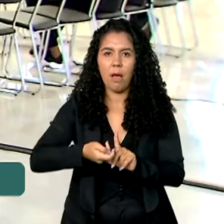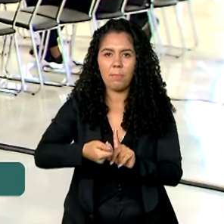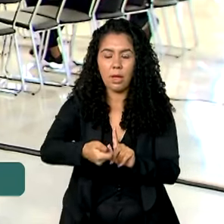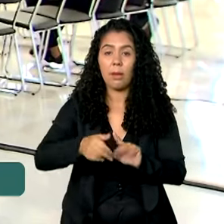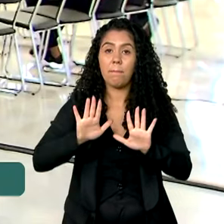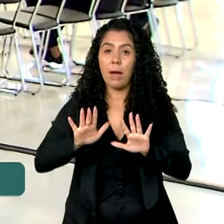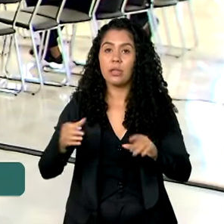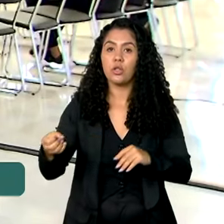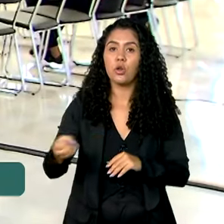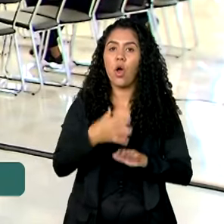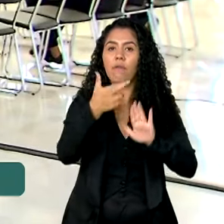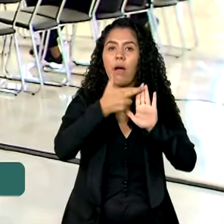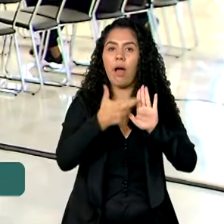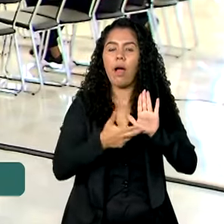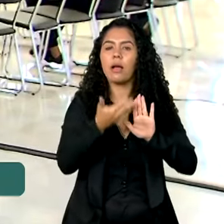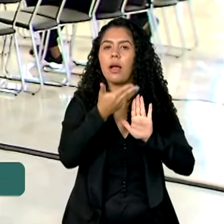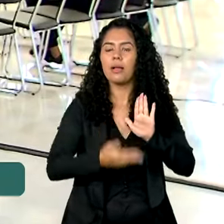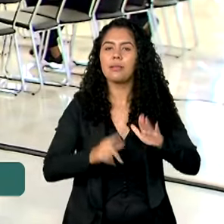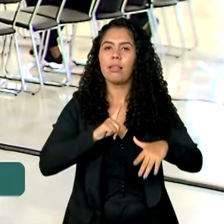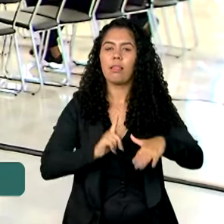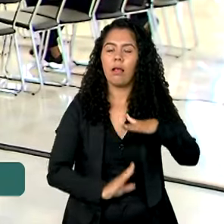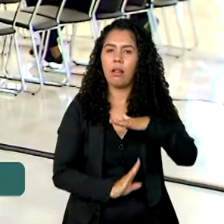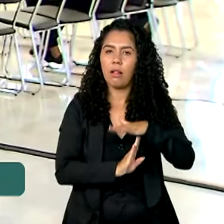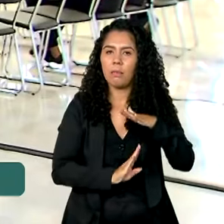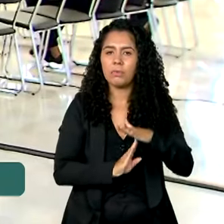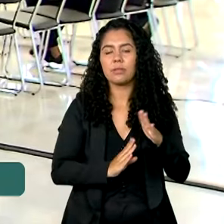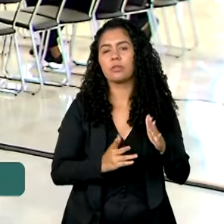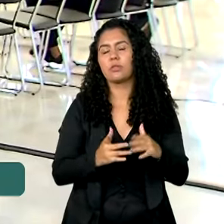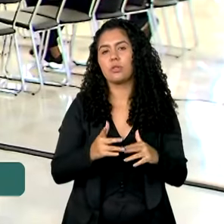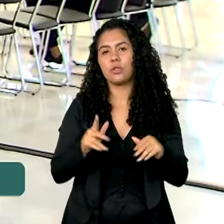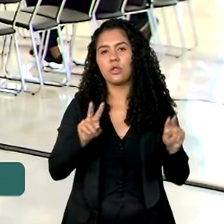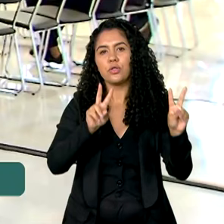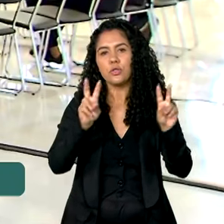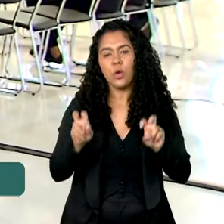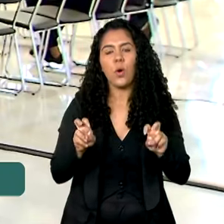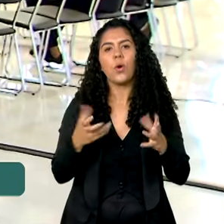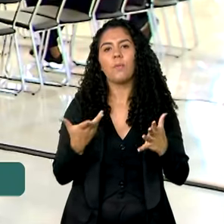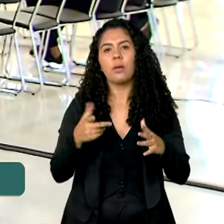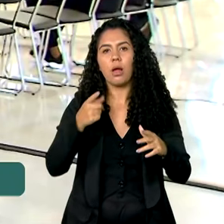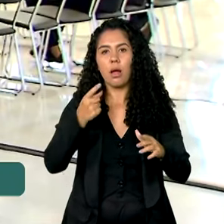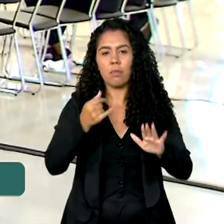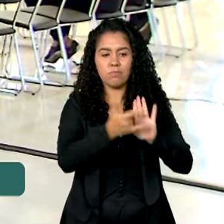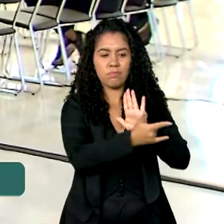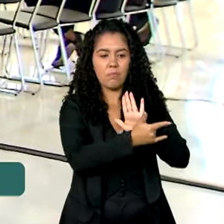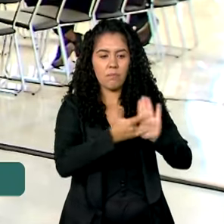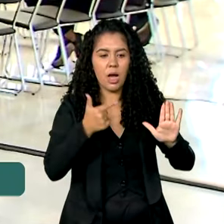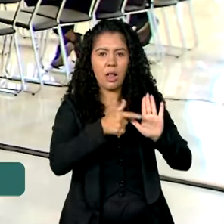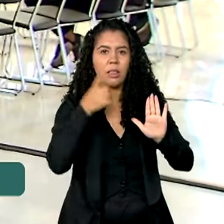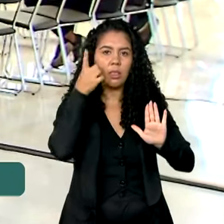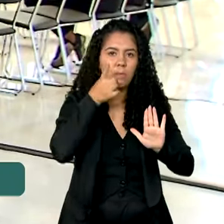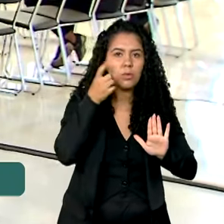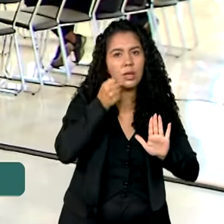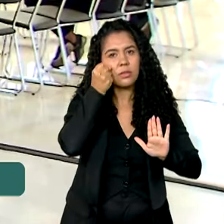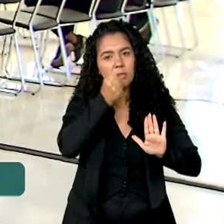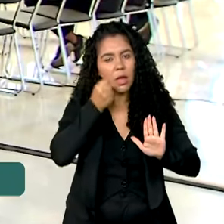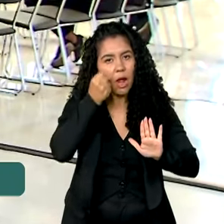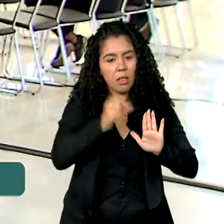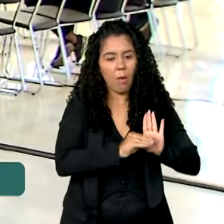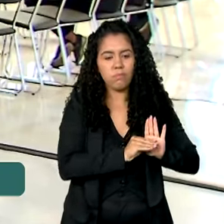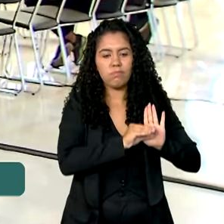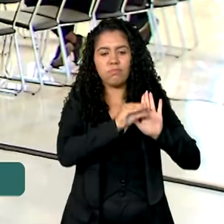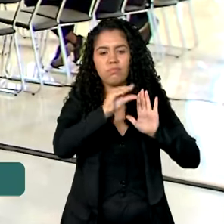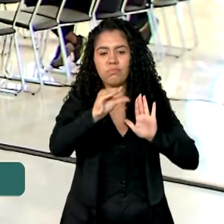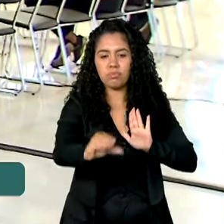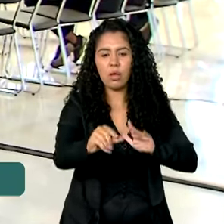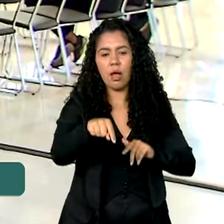novas regras também criam limites para o crescimento de emendas parlamentares. Parte dos recursos